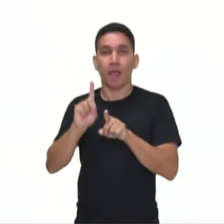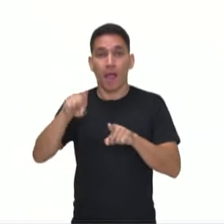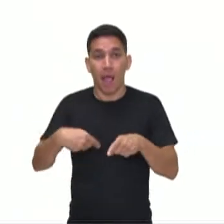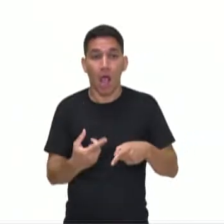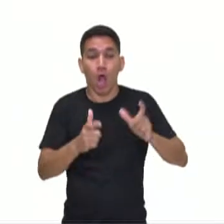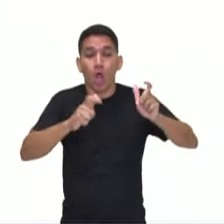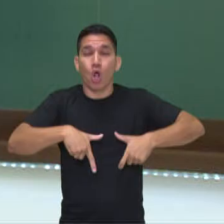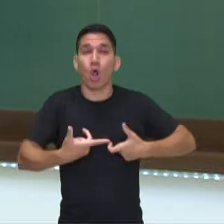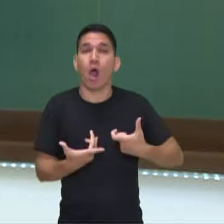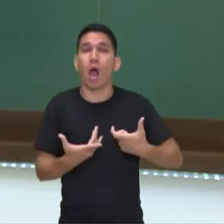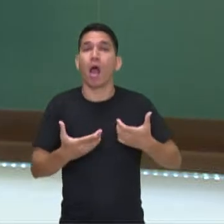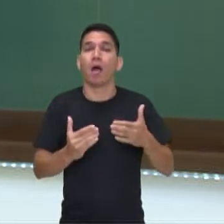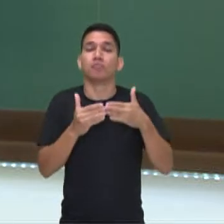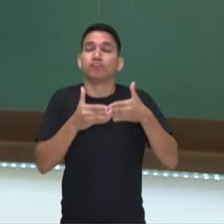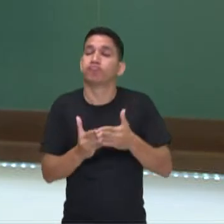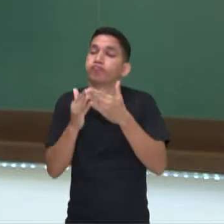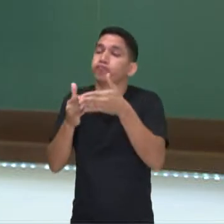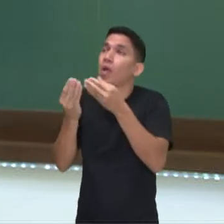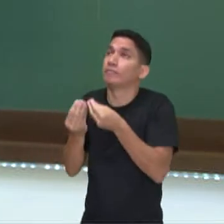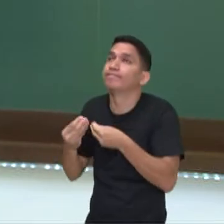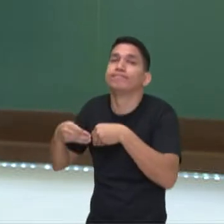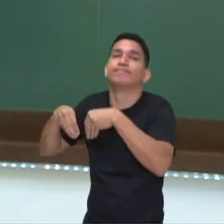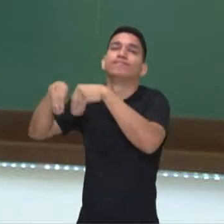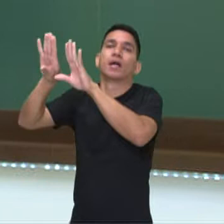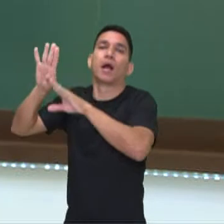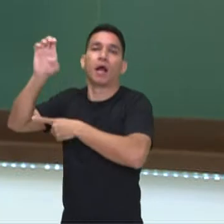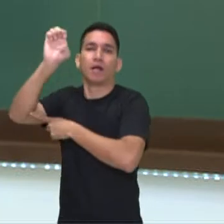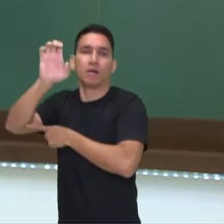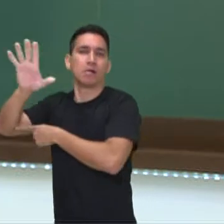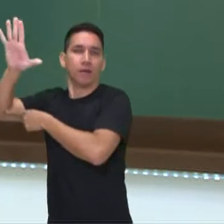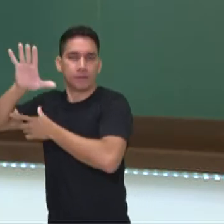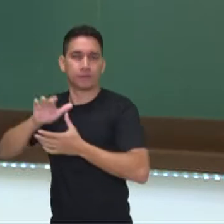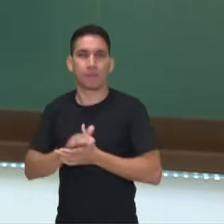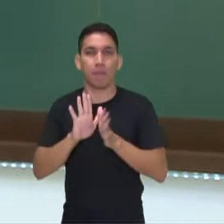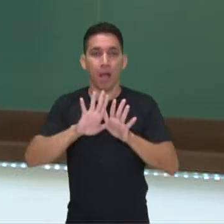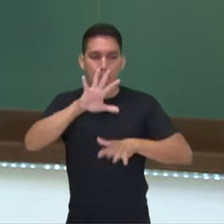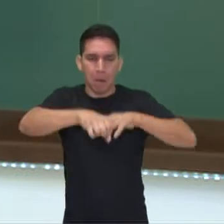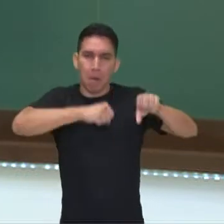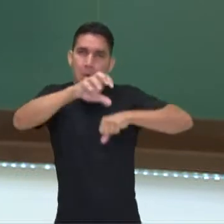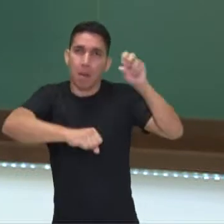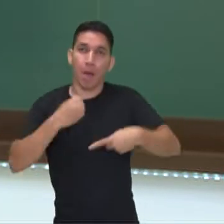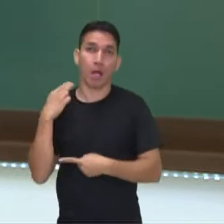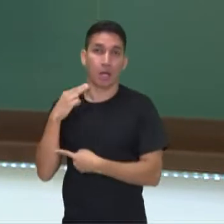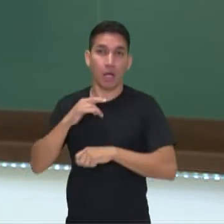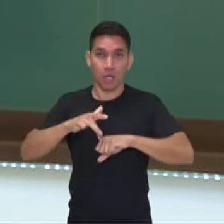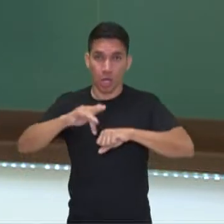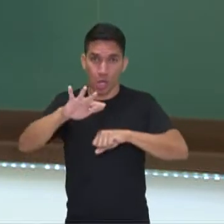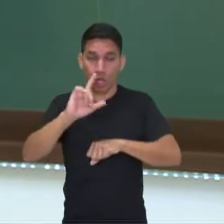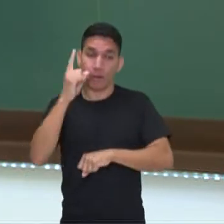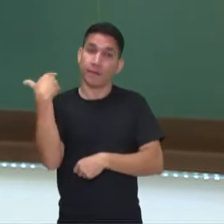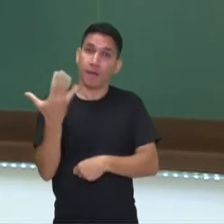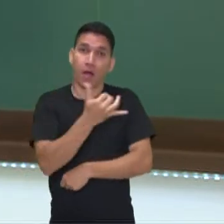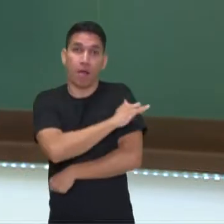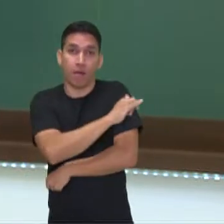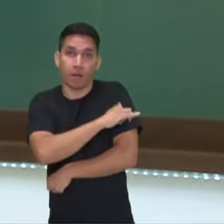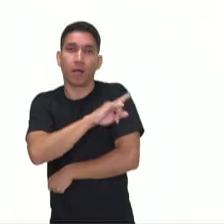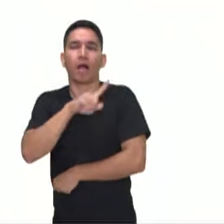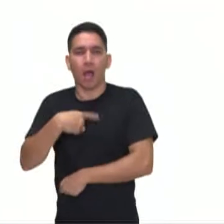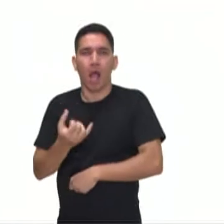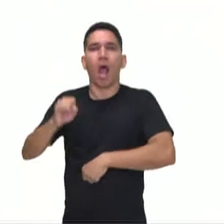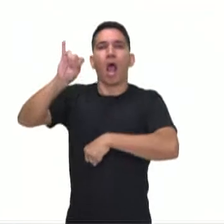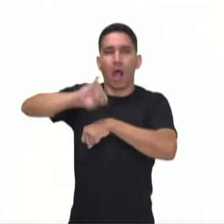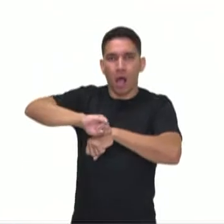mais próximo para a gente mandar para a Europa, então assim. Com a extração do ouro em Minas, o Rio de Janeiro se tornou a capital em 1763,